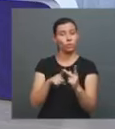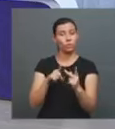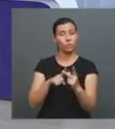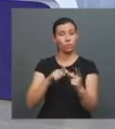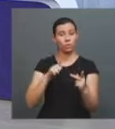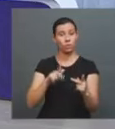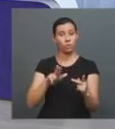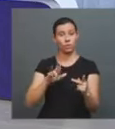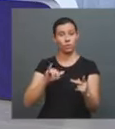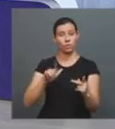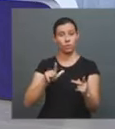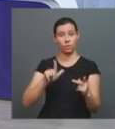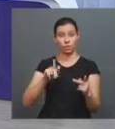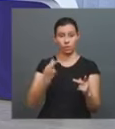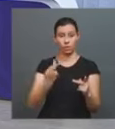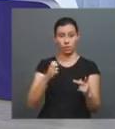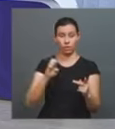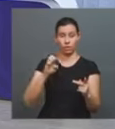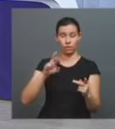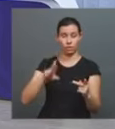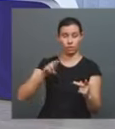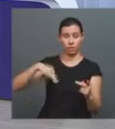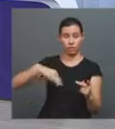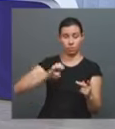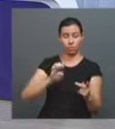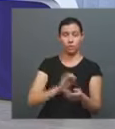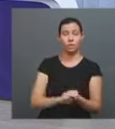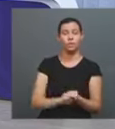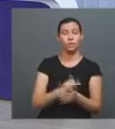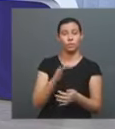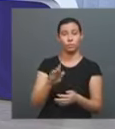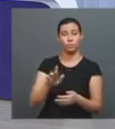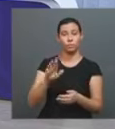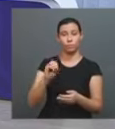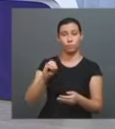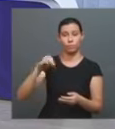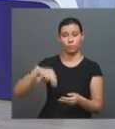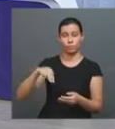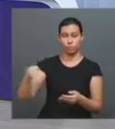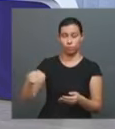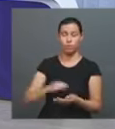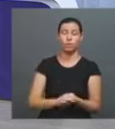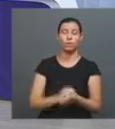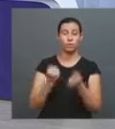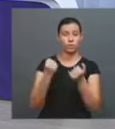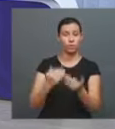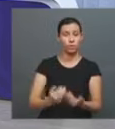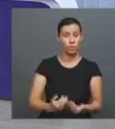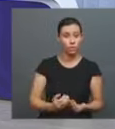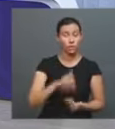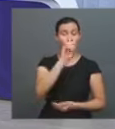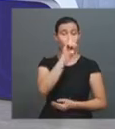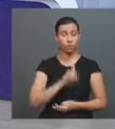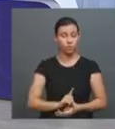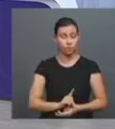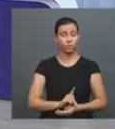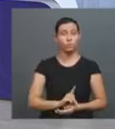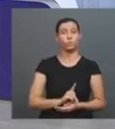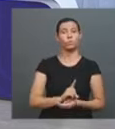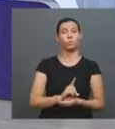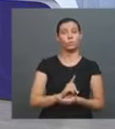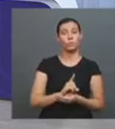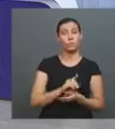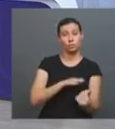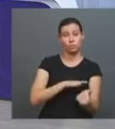está o professor Guilherme Fromm. Ele é diretor da Edufo, como nós vimos agora um pouco na reportagem, um pouco do trabalho da editora, e